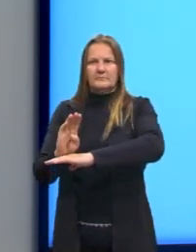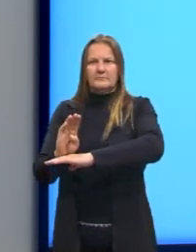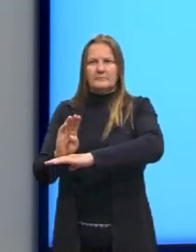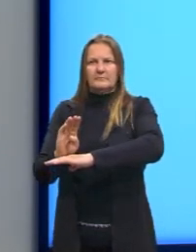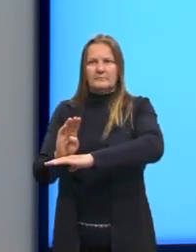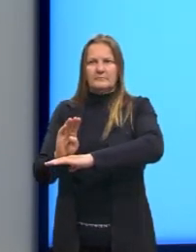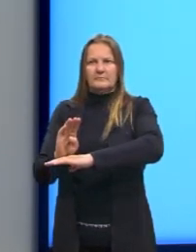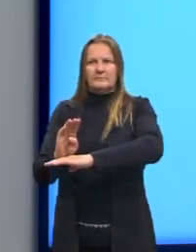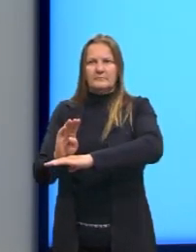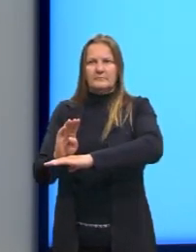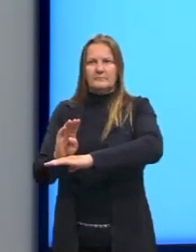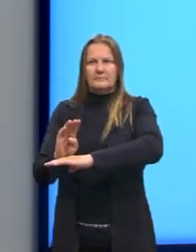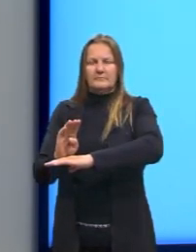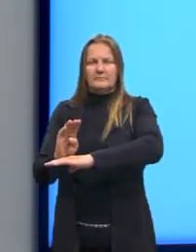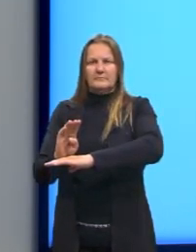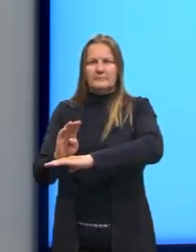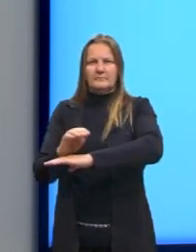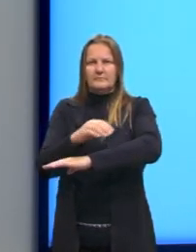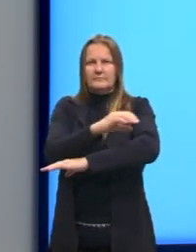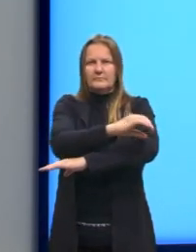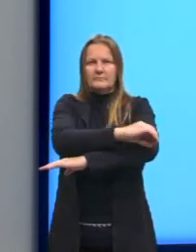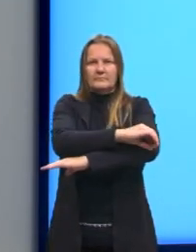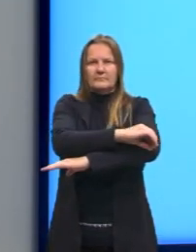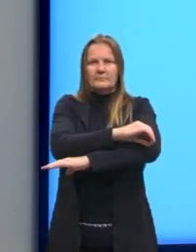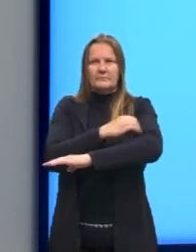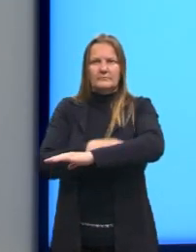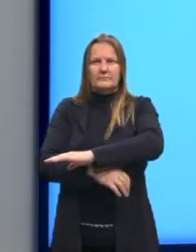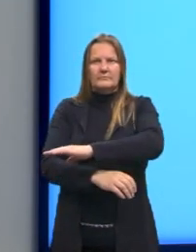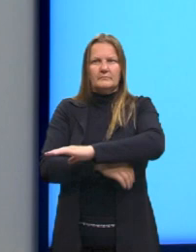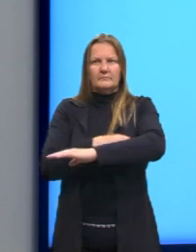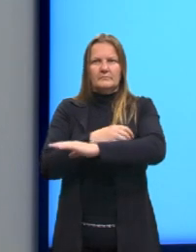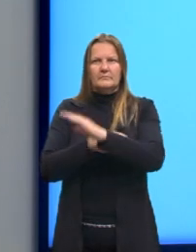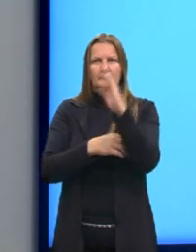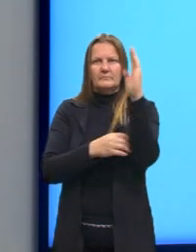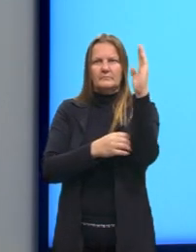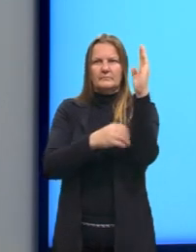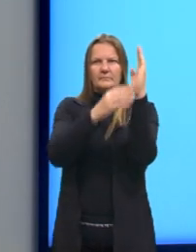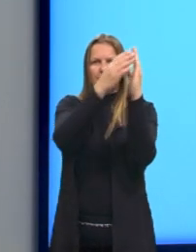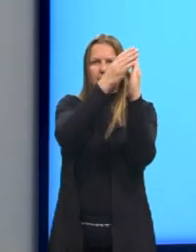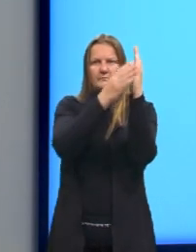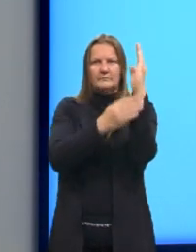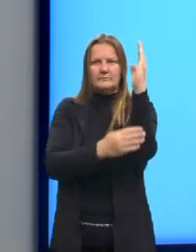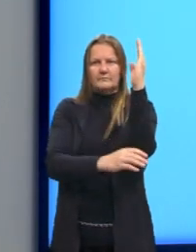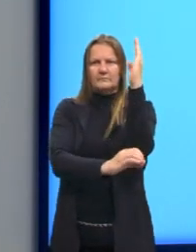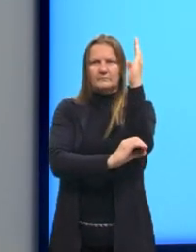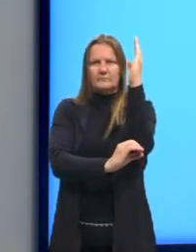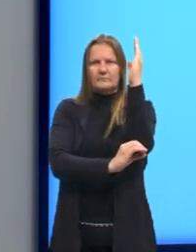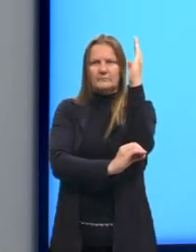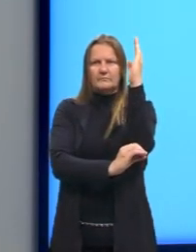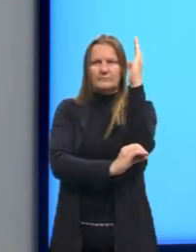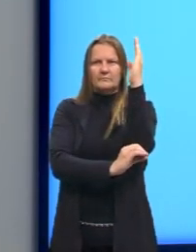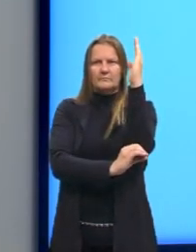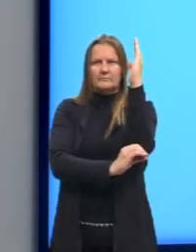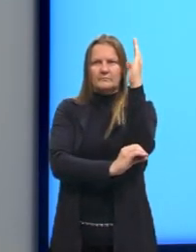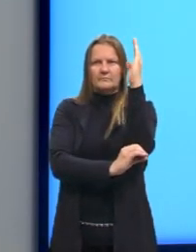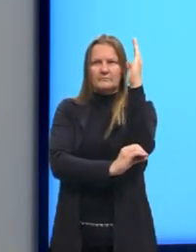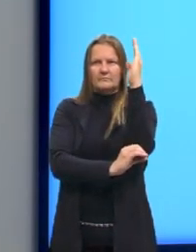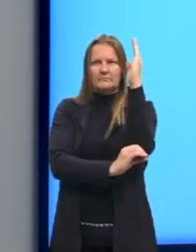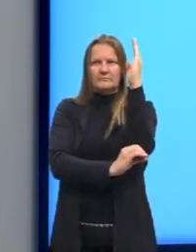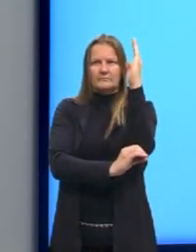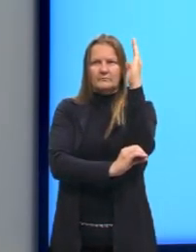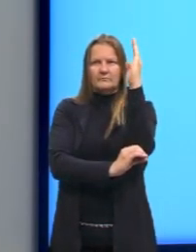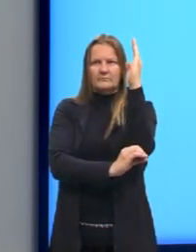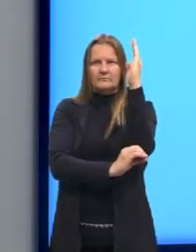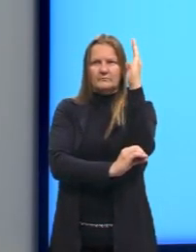olhar a variação no eixo horizontal. Então, o ponto A no eixo horizontal seria o zero. E o